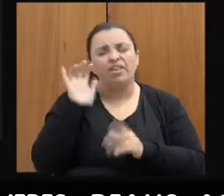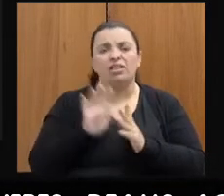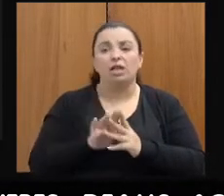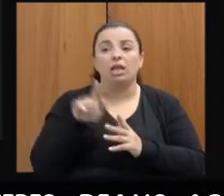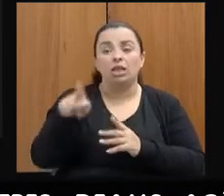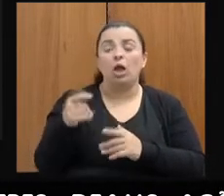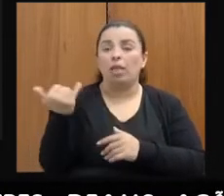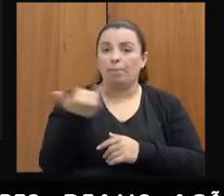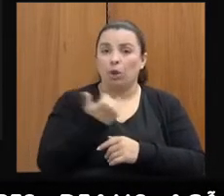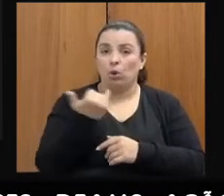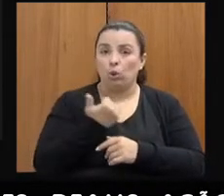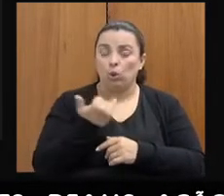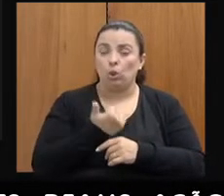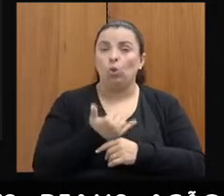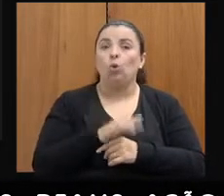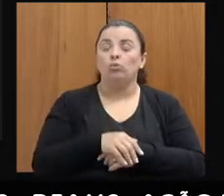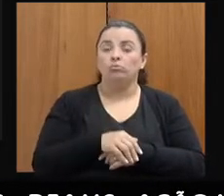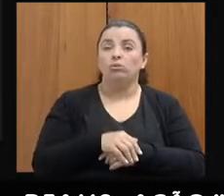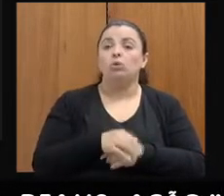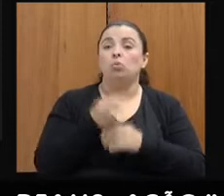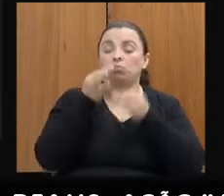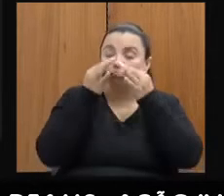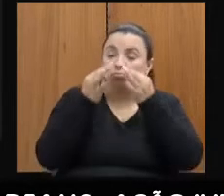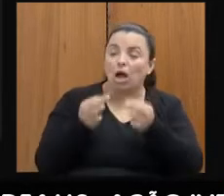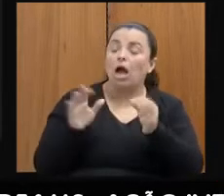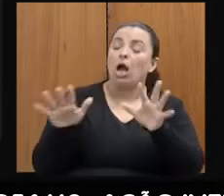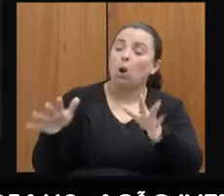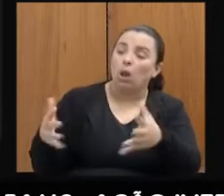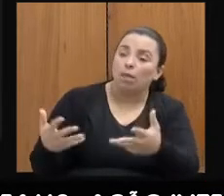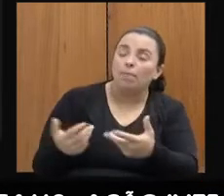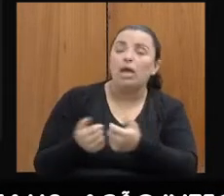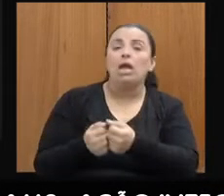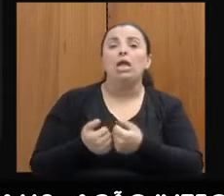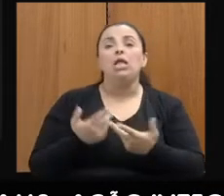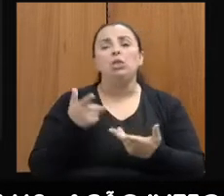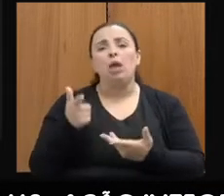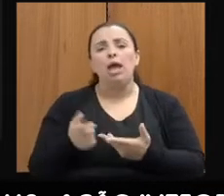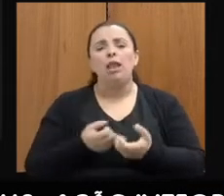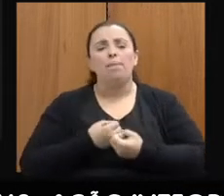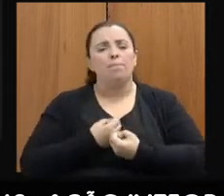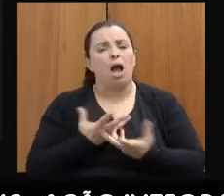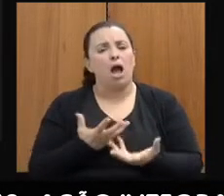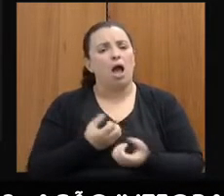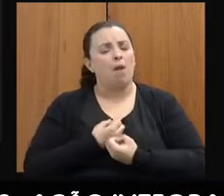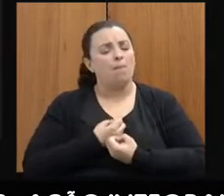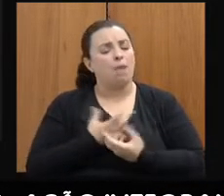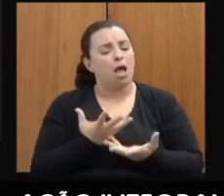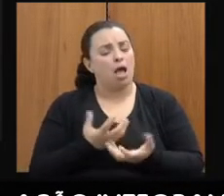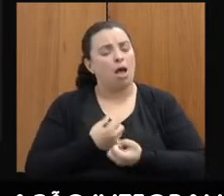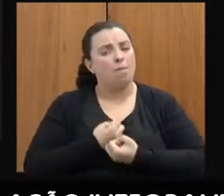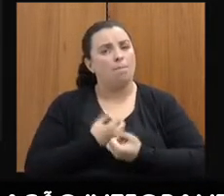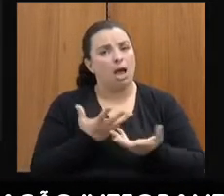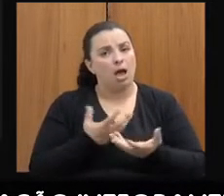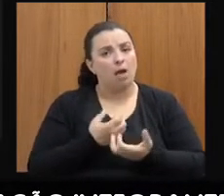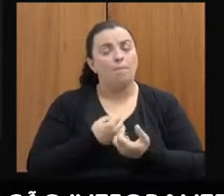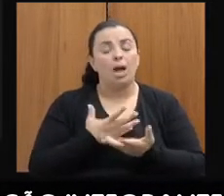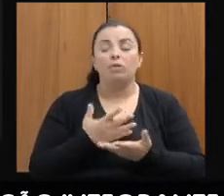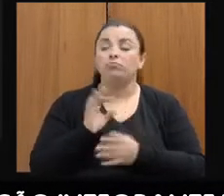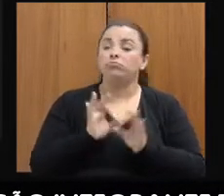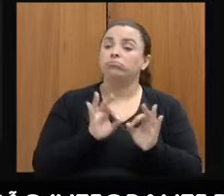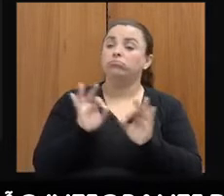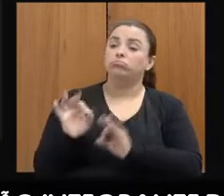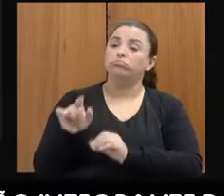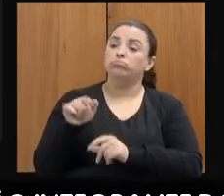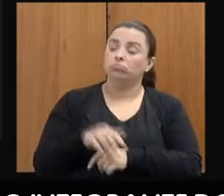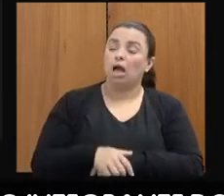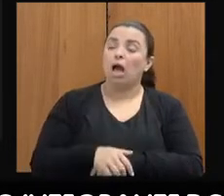contar, estamos naquele processo de acolhimento, de ela conseguir expressar o que ela está falando, então, não justificaria a gente falar assim, acabou